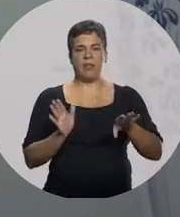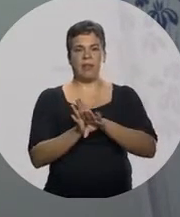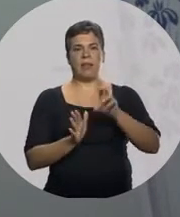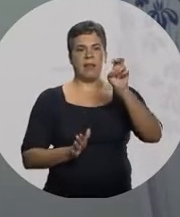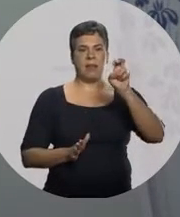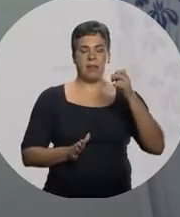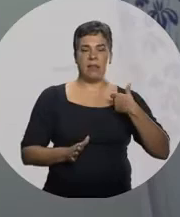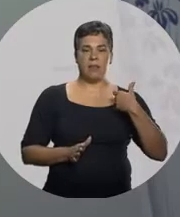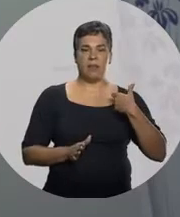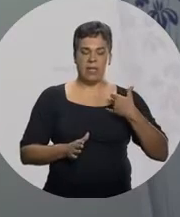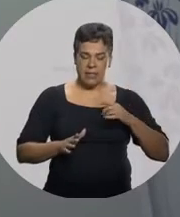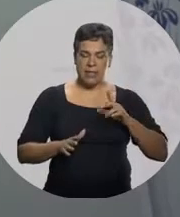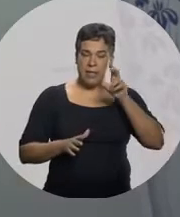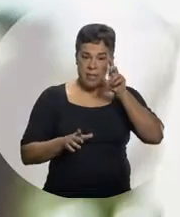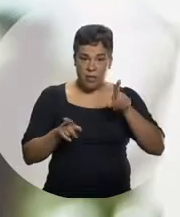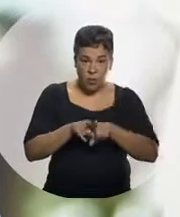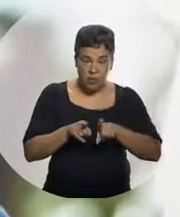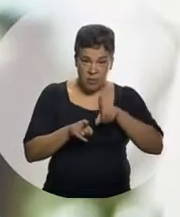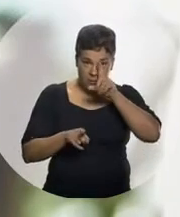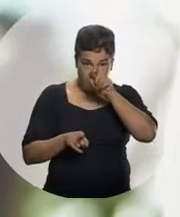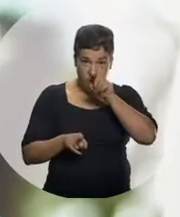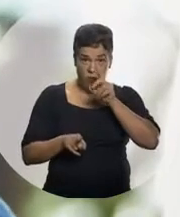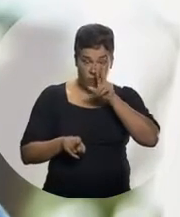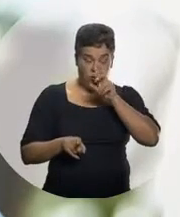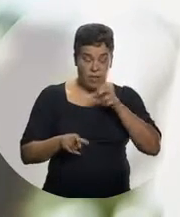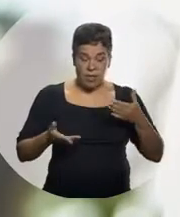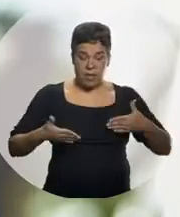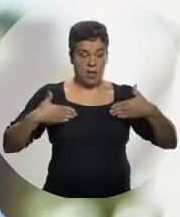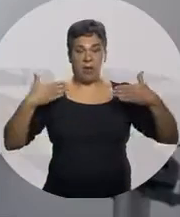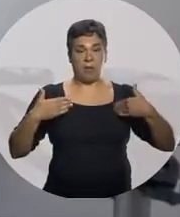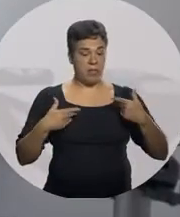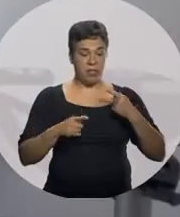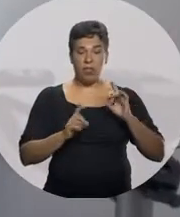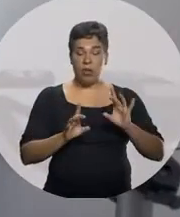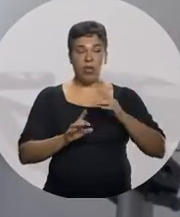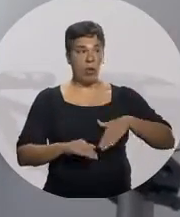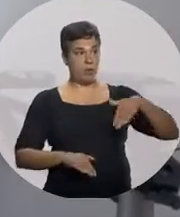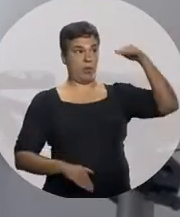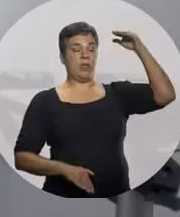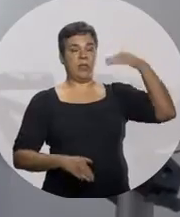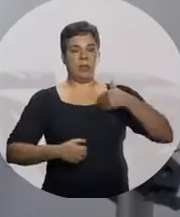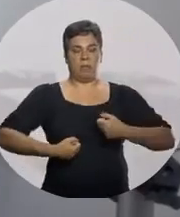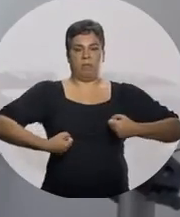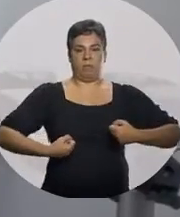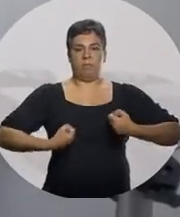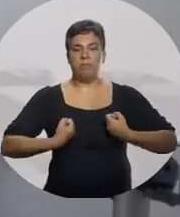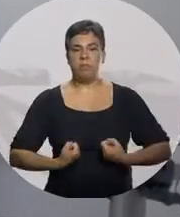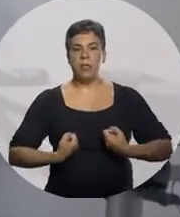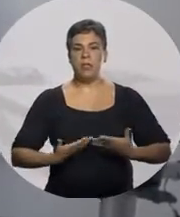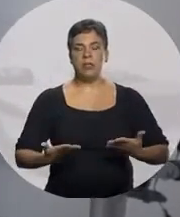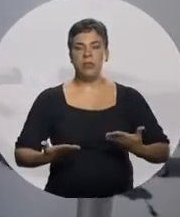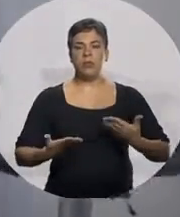E com aquela força Eu venho até hoje Só que cresceu, aumentou o peso, aumentou o tamanho, aumentou tudo Eu sempre tive